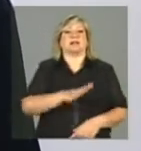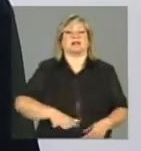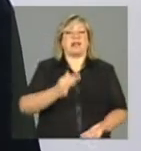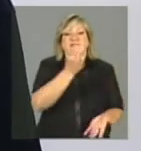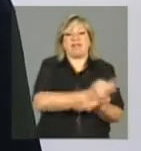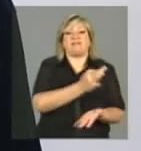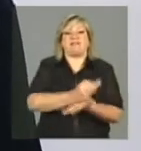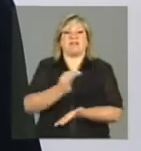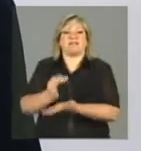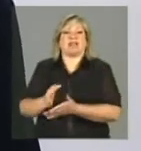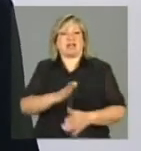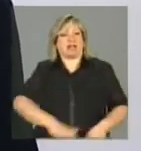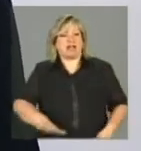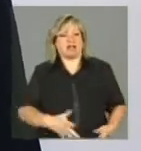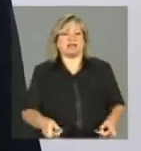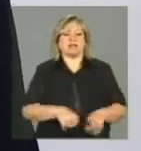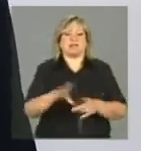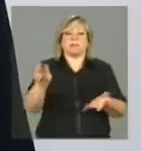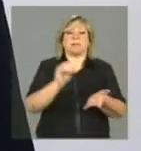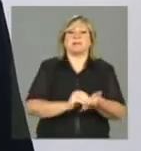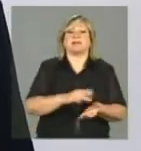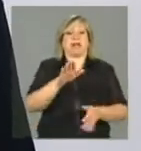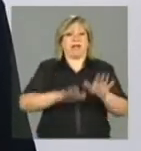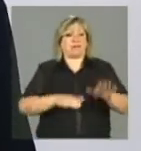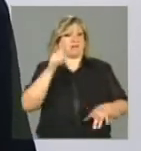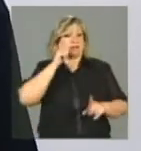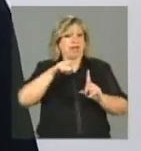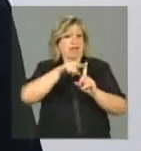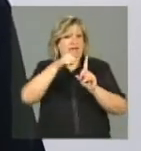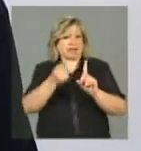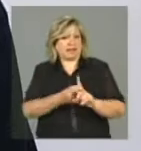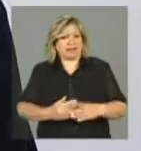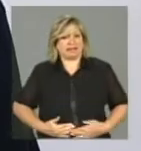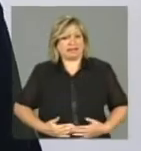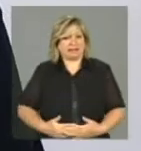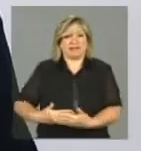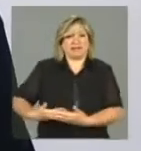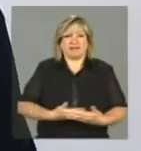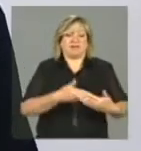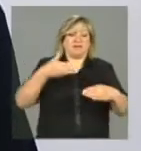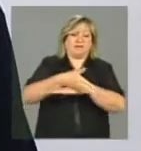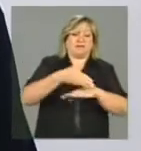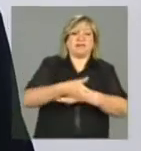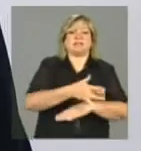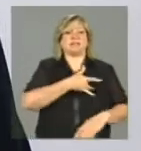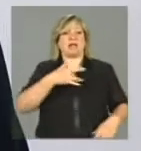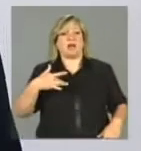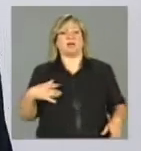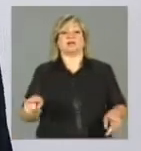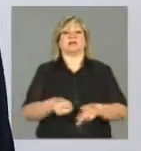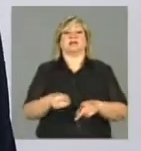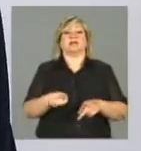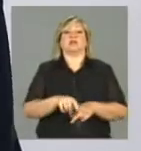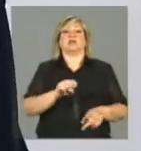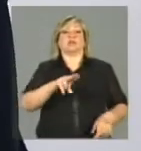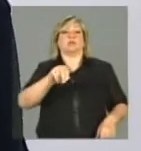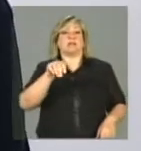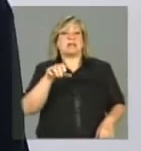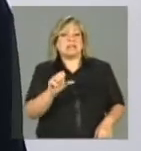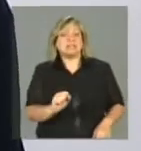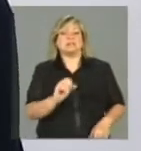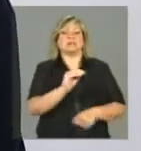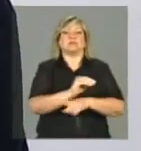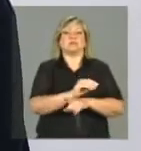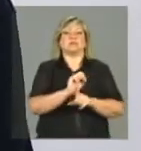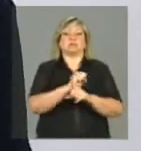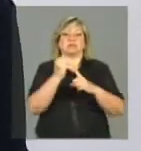preenchimento do pré-natal, da verificação das crianças e a ação da assistência social, que muitas vezes precisa